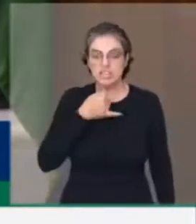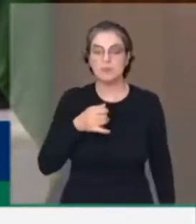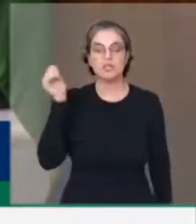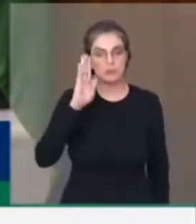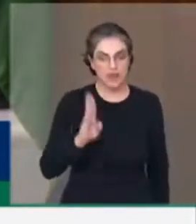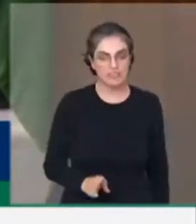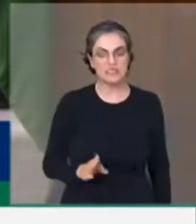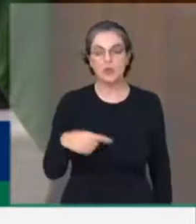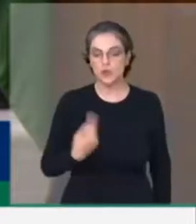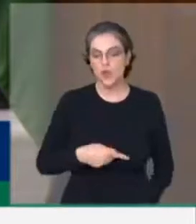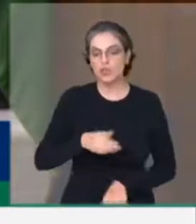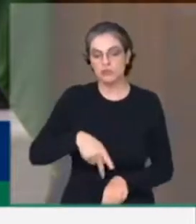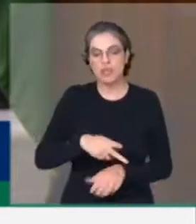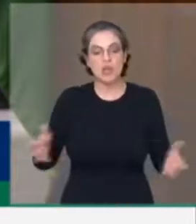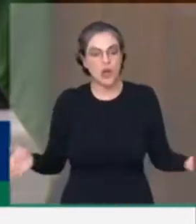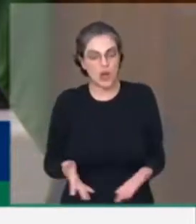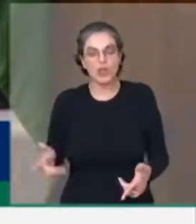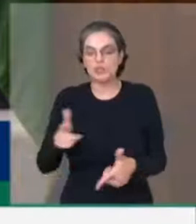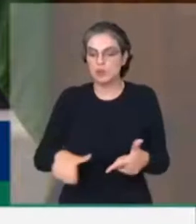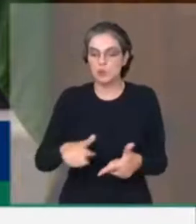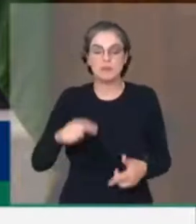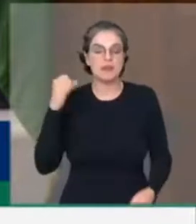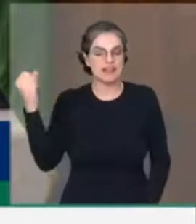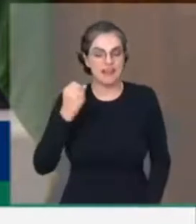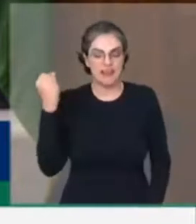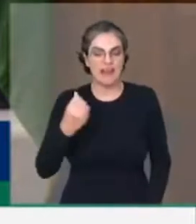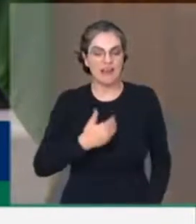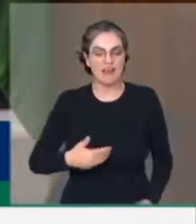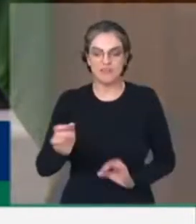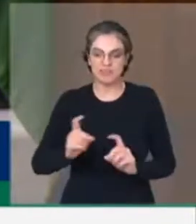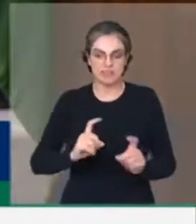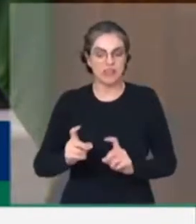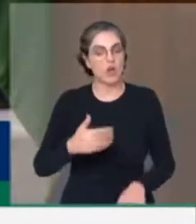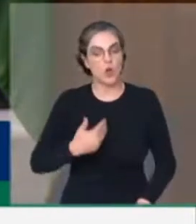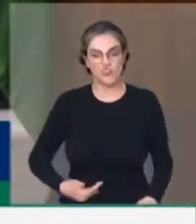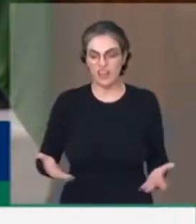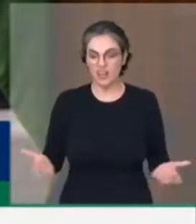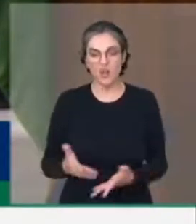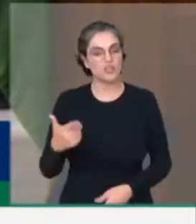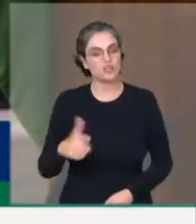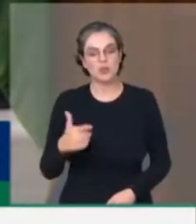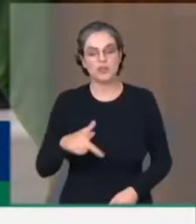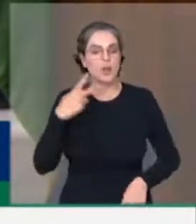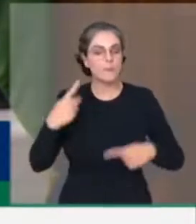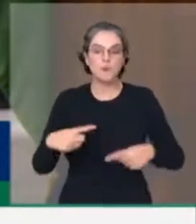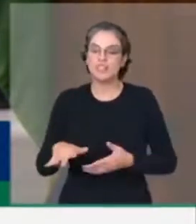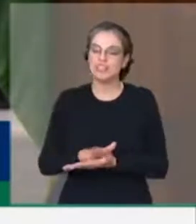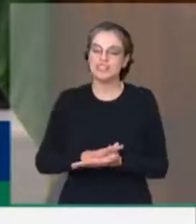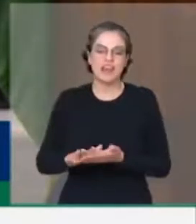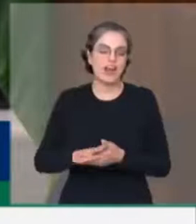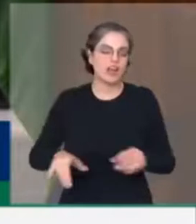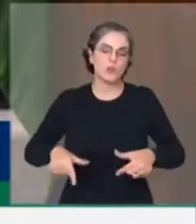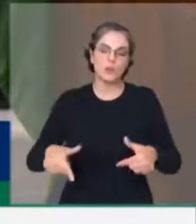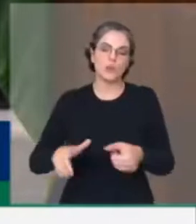país, hoje, vive essa crise institucional de um governo que não consegue sequer ter uma política para enfrentamento da